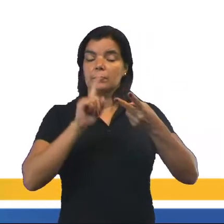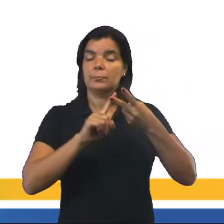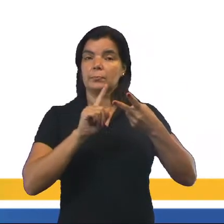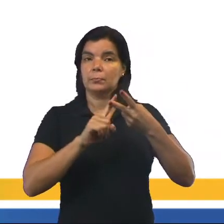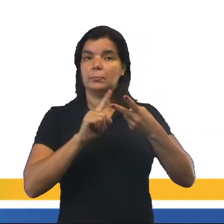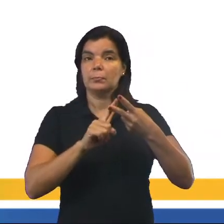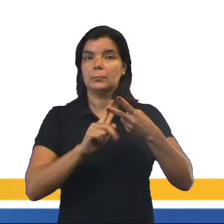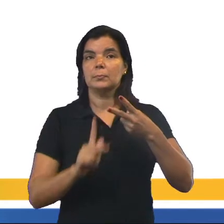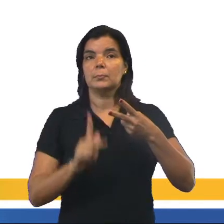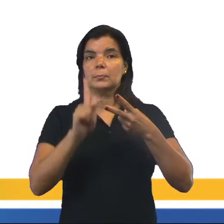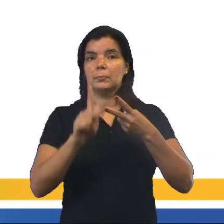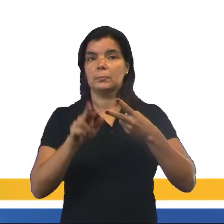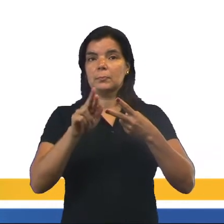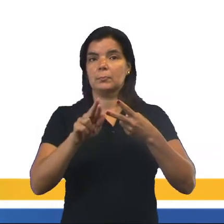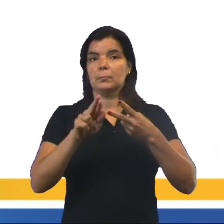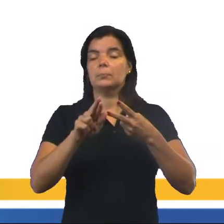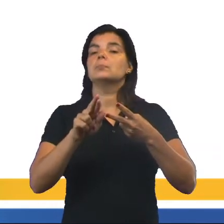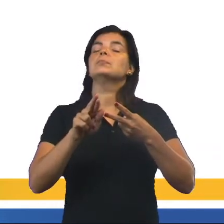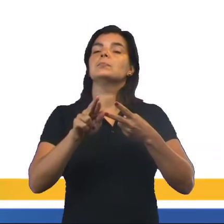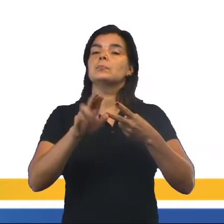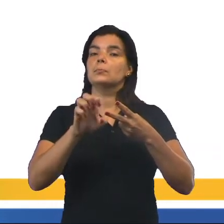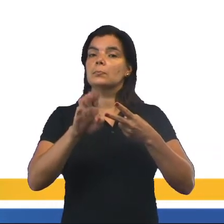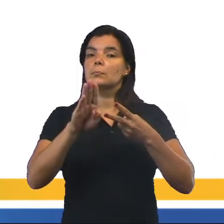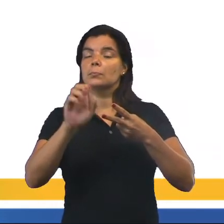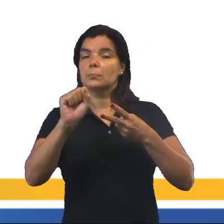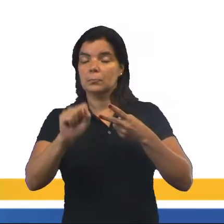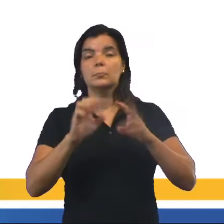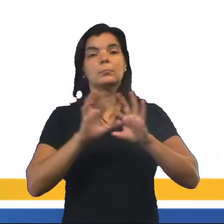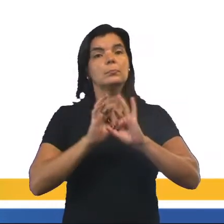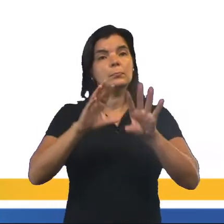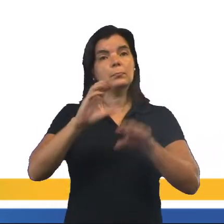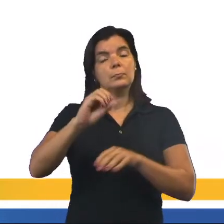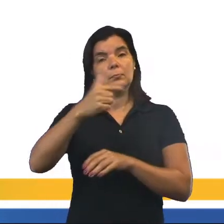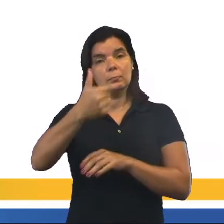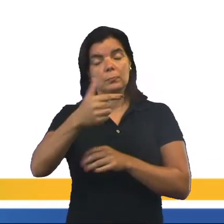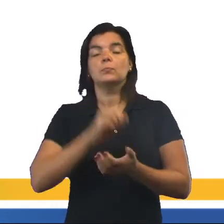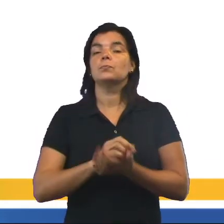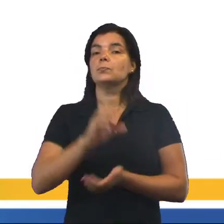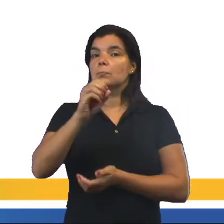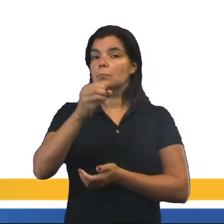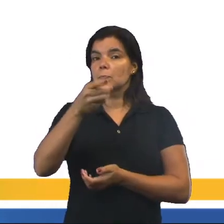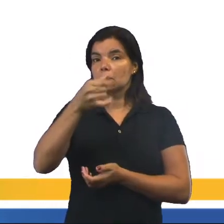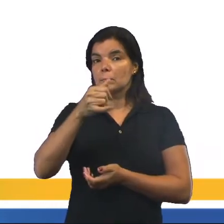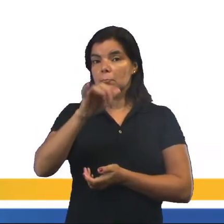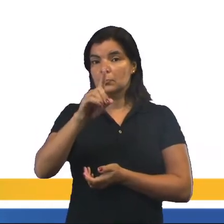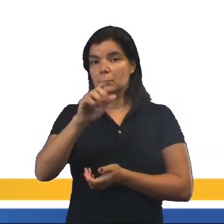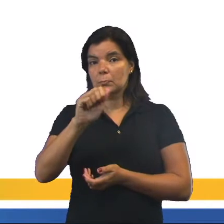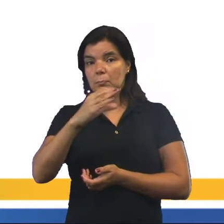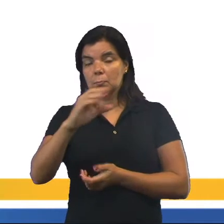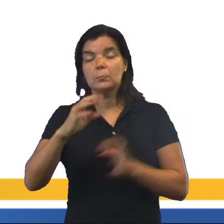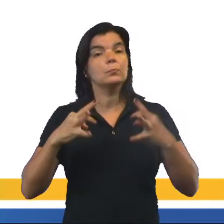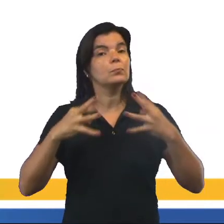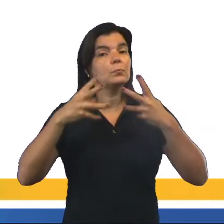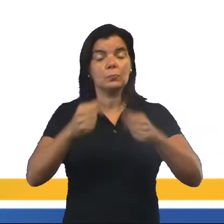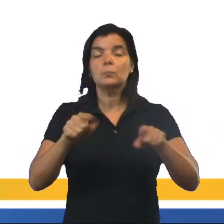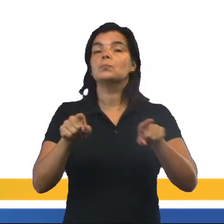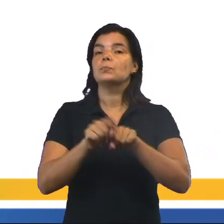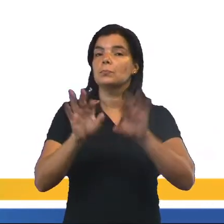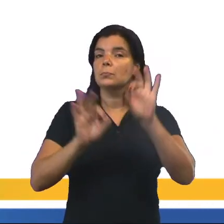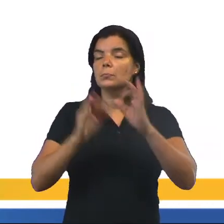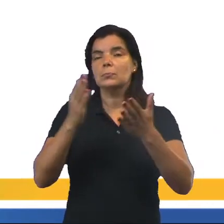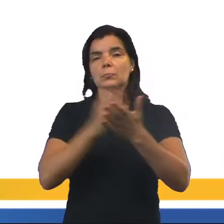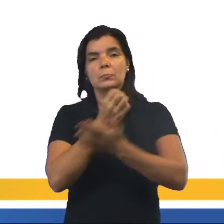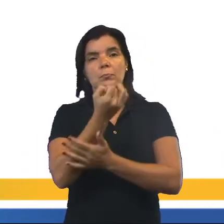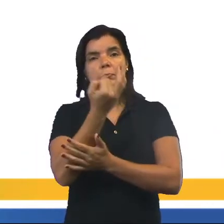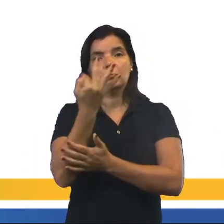ciclo de Krebs. Ocorre liberação de CO2. Oxidação completa da glicose. E produção de